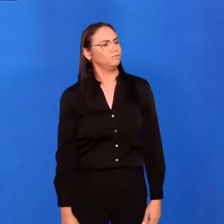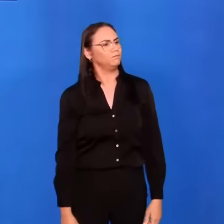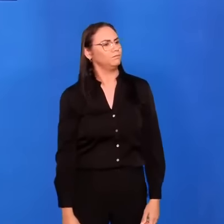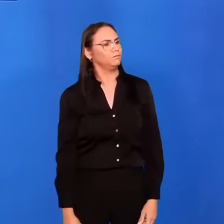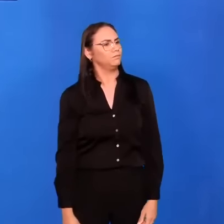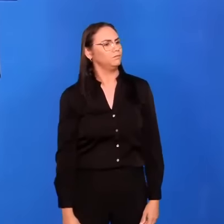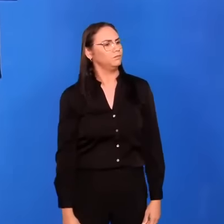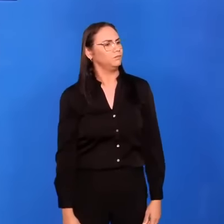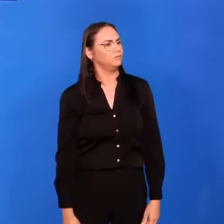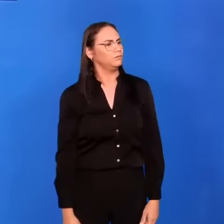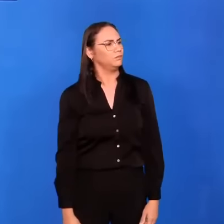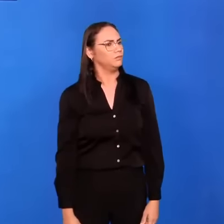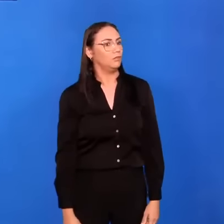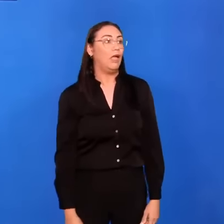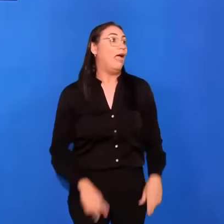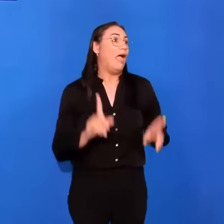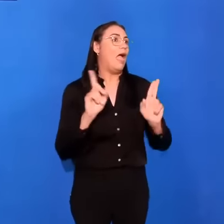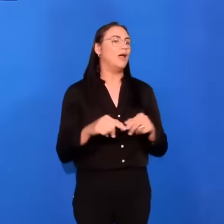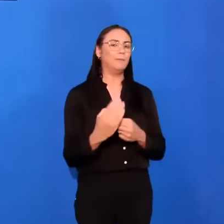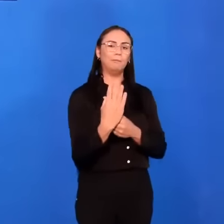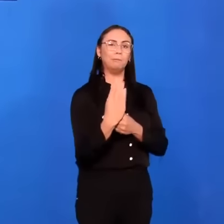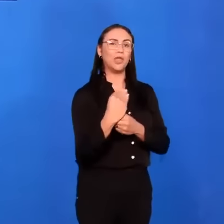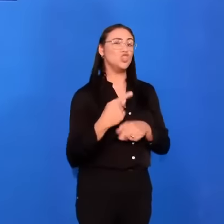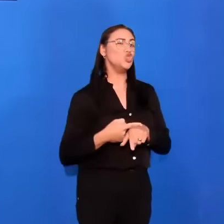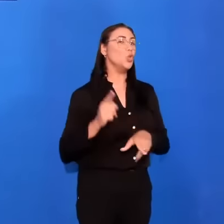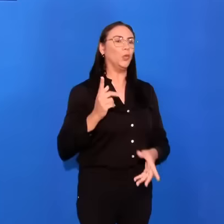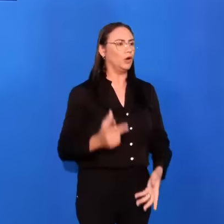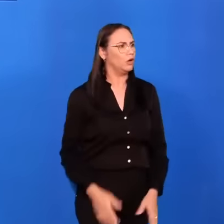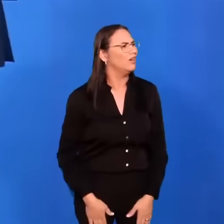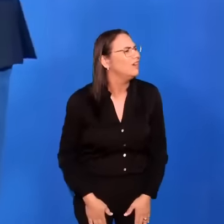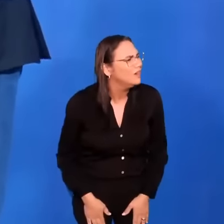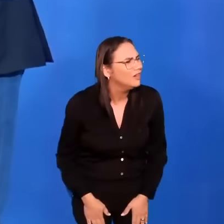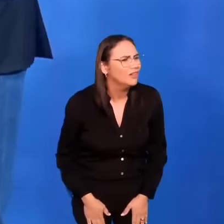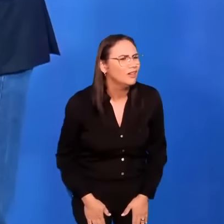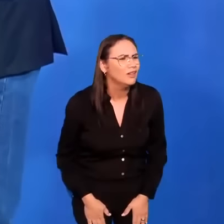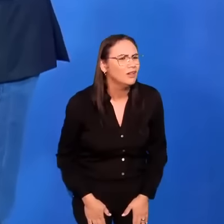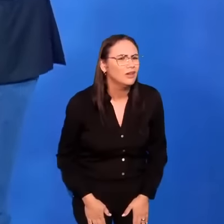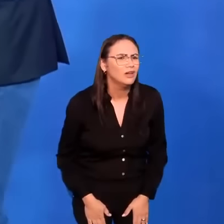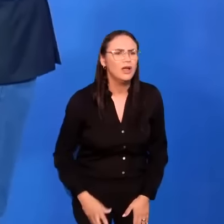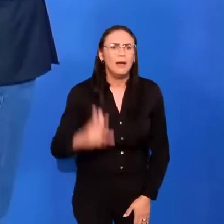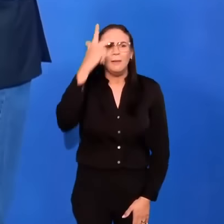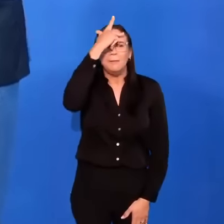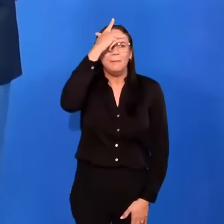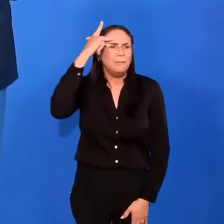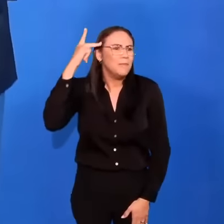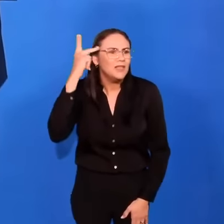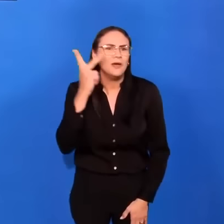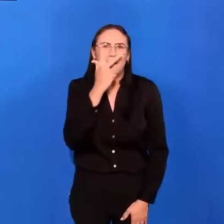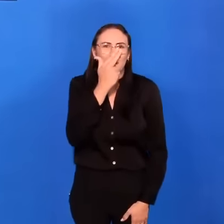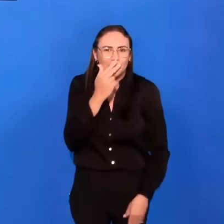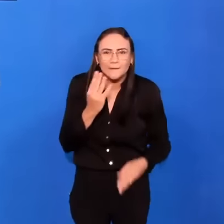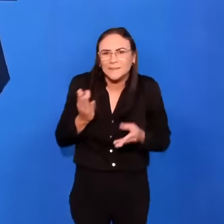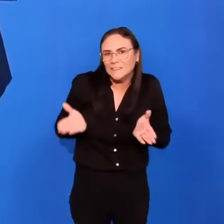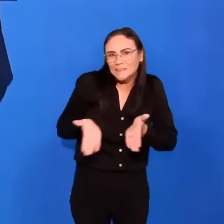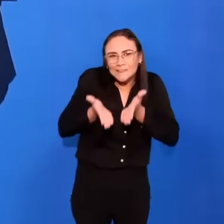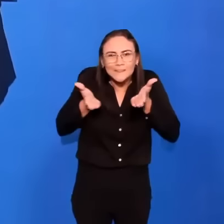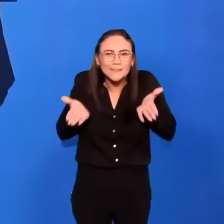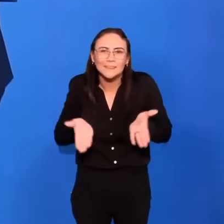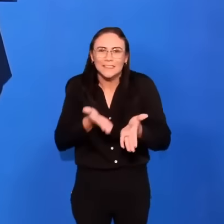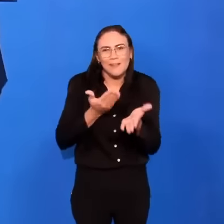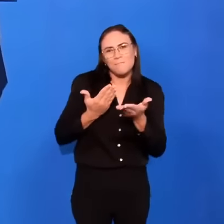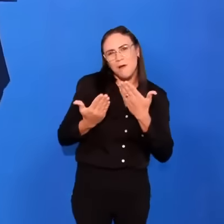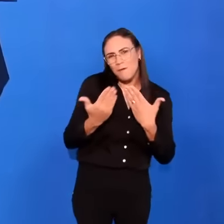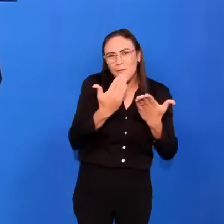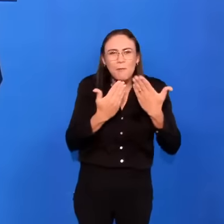O tal do nudes, pessoas que provocam excitação sexual, mediante a